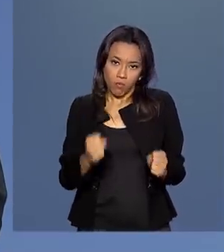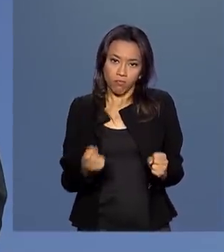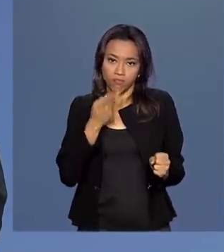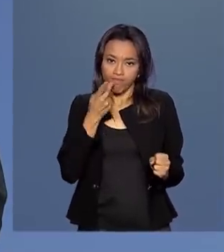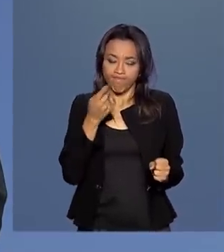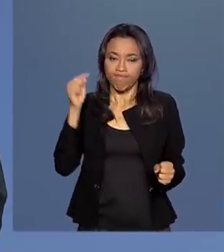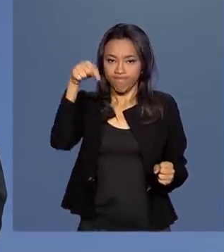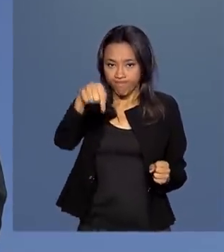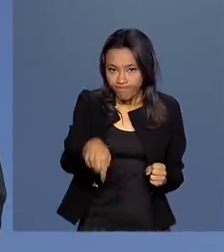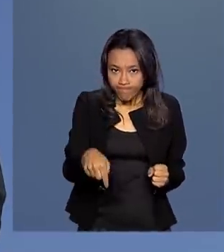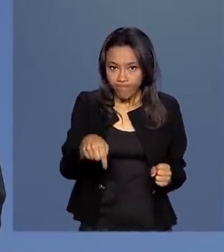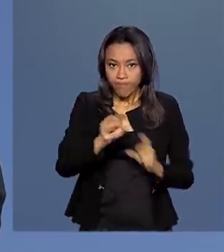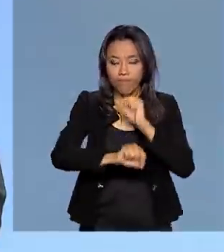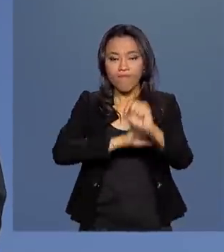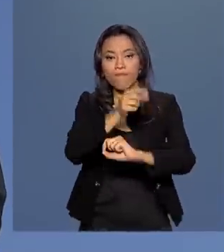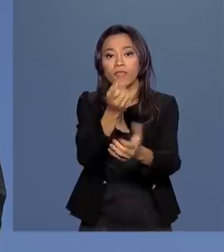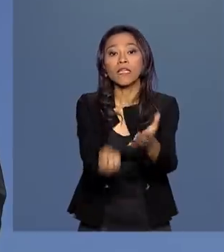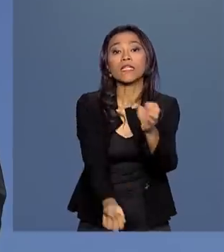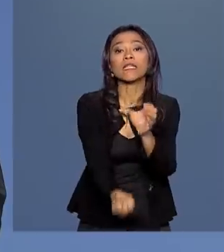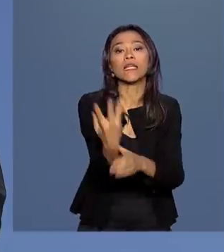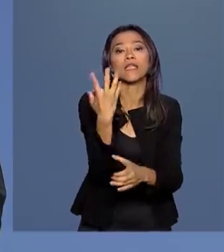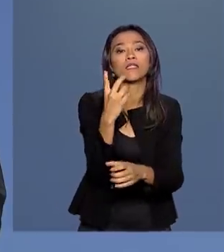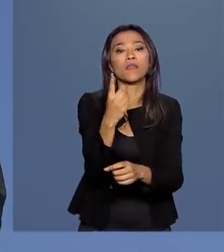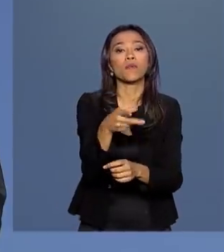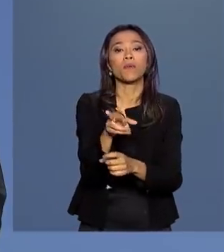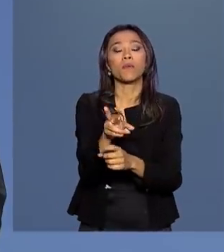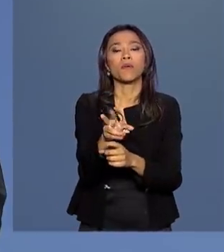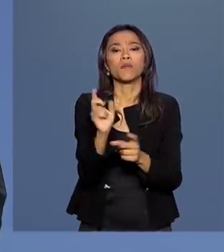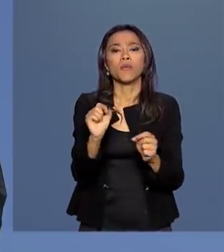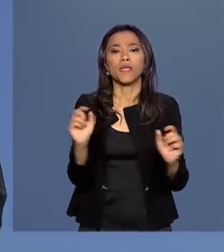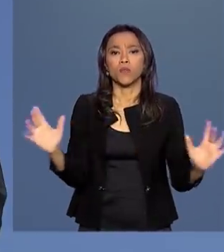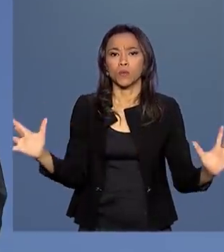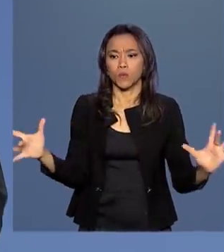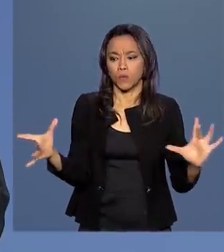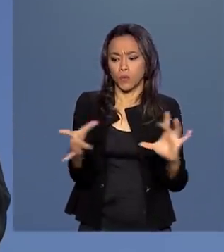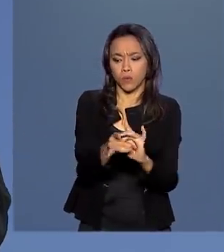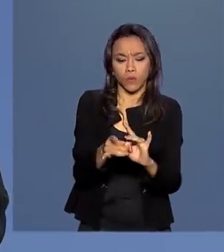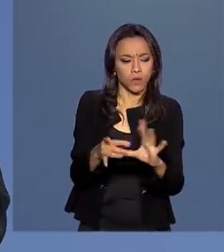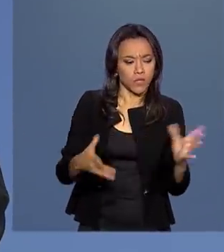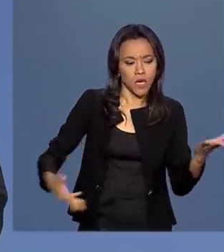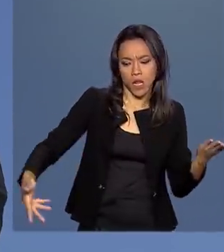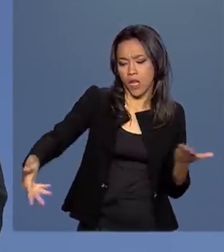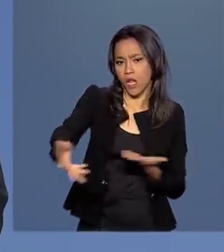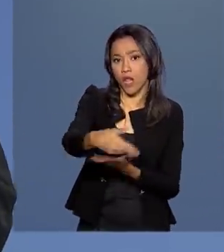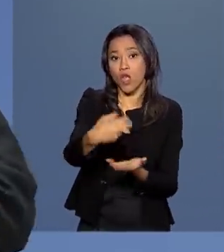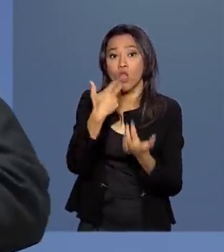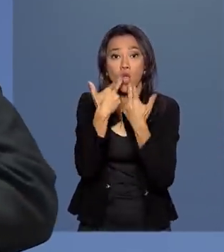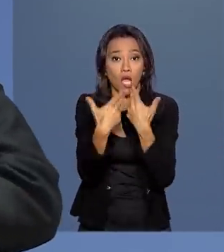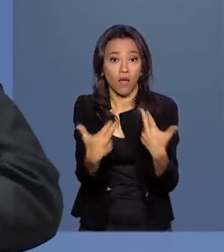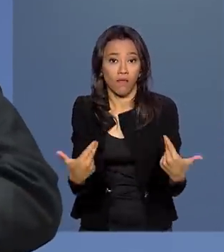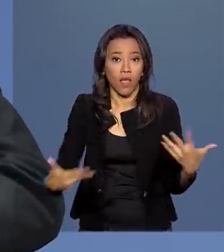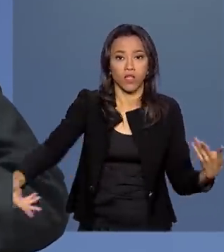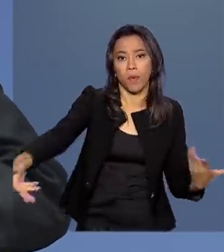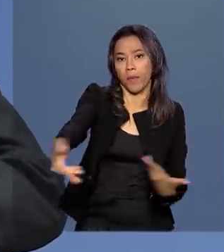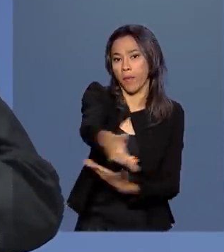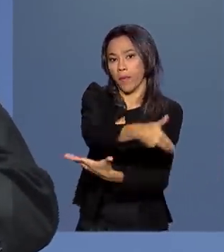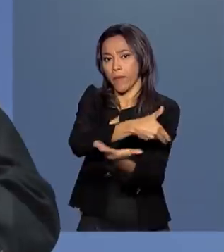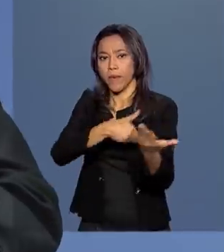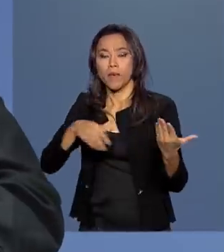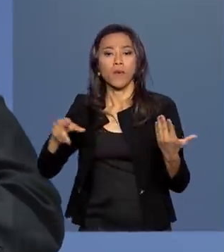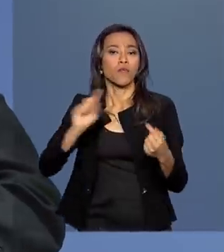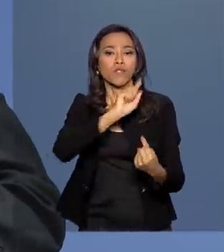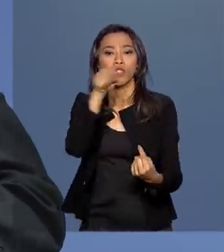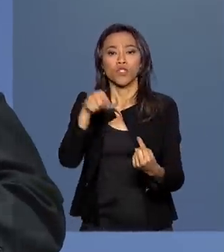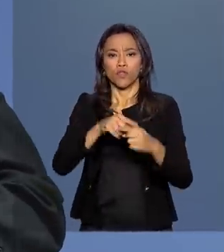é a criação da rede de inovação do BRICS, que essencialmente busca fortalecer os